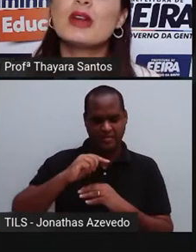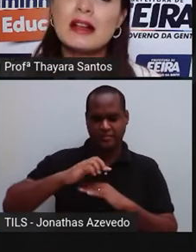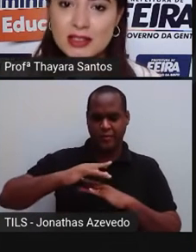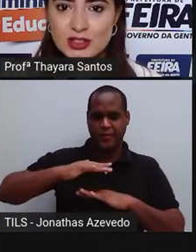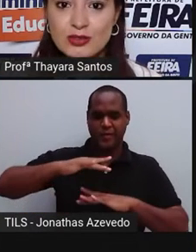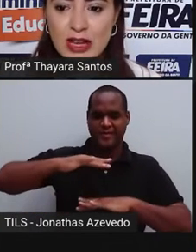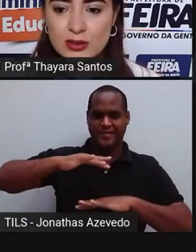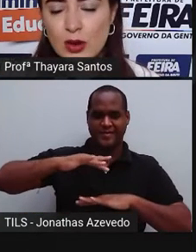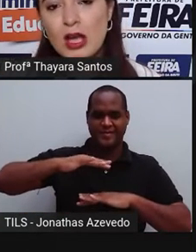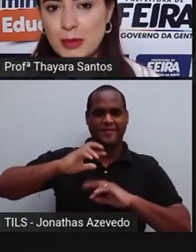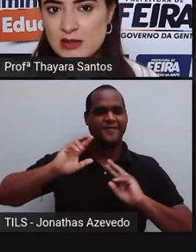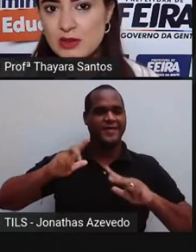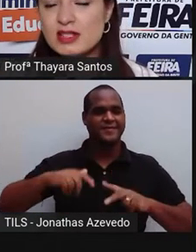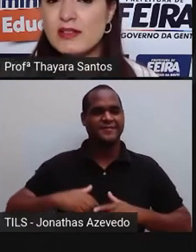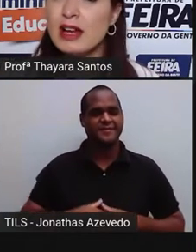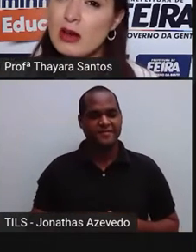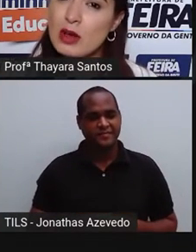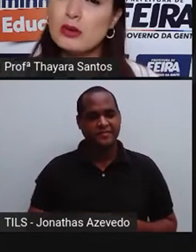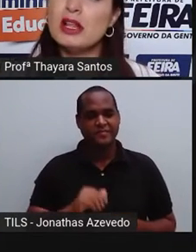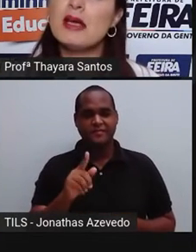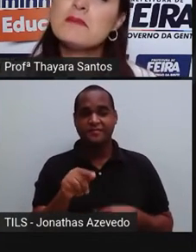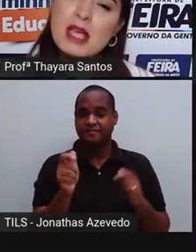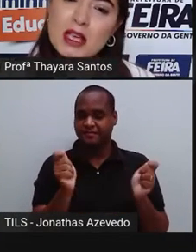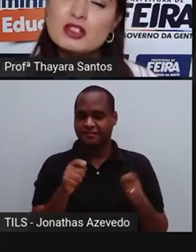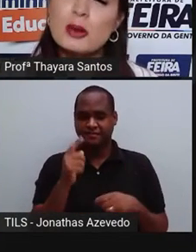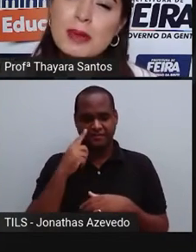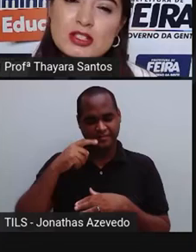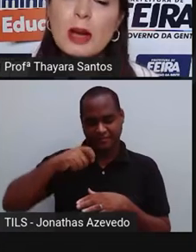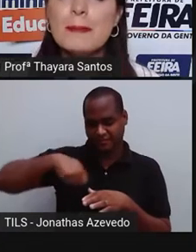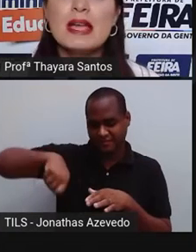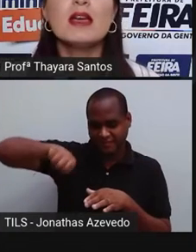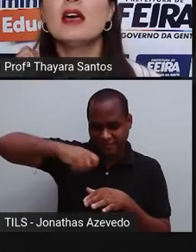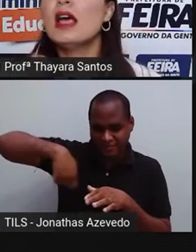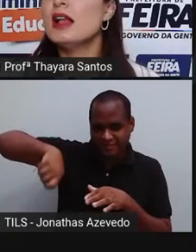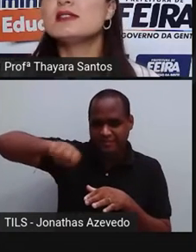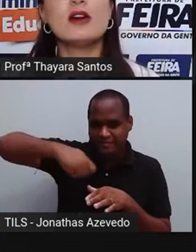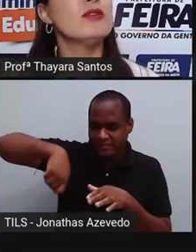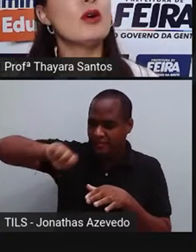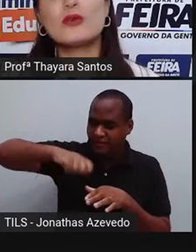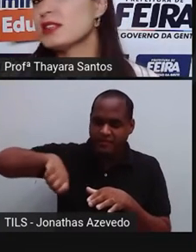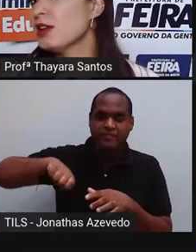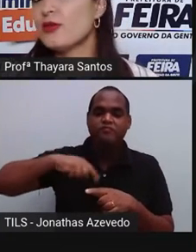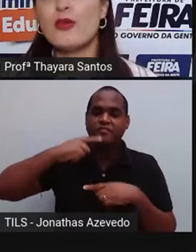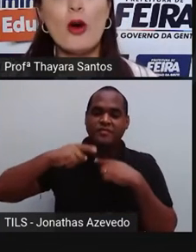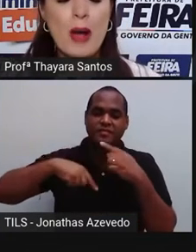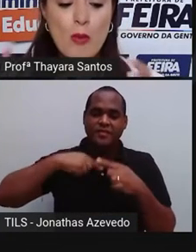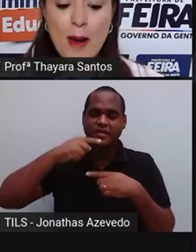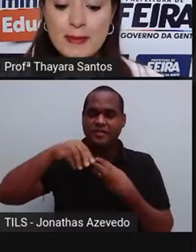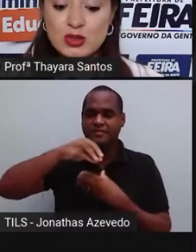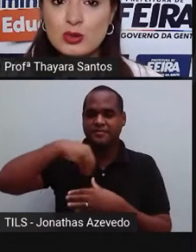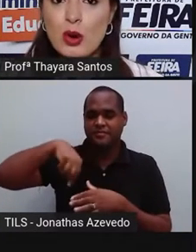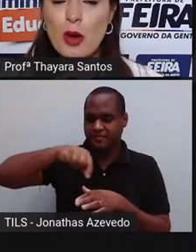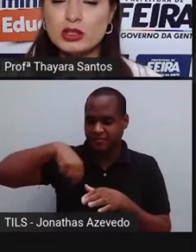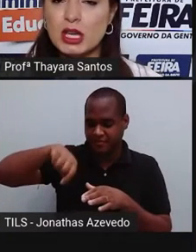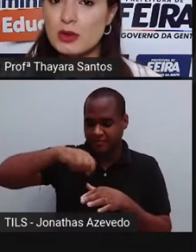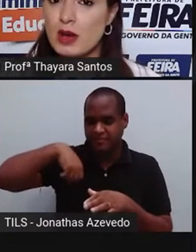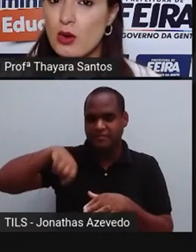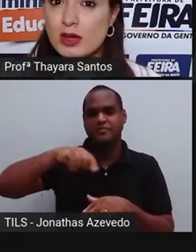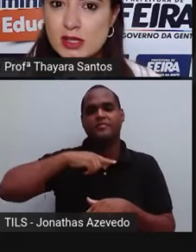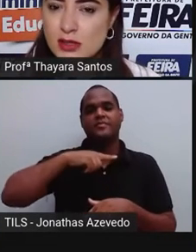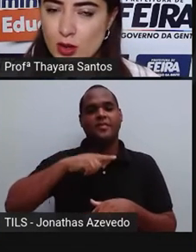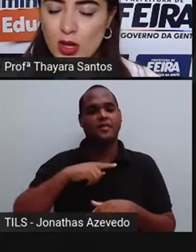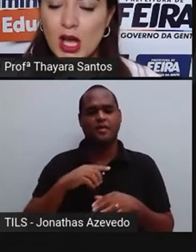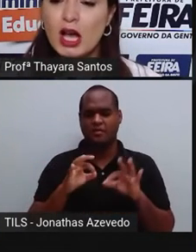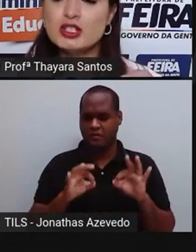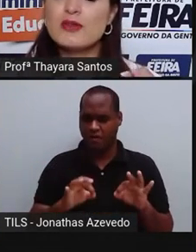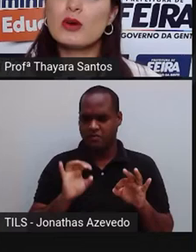misturadas de fato. Mesmo que você vá lá com a colher e mexa, mexa bem. Eles não vão conseguir formar uma mistura homogênea, uma